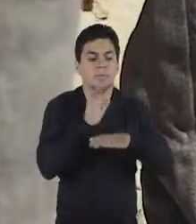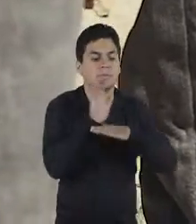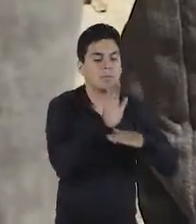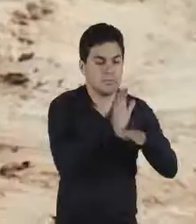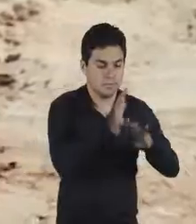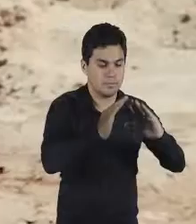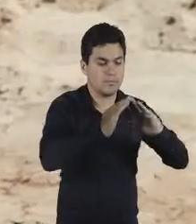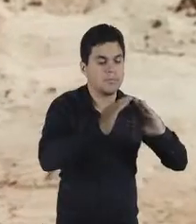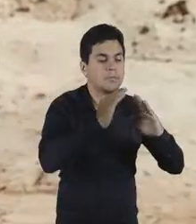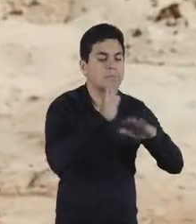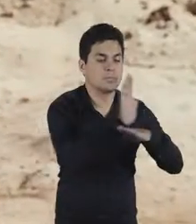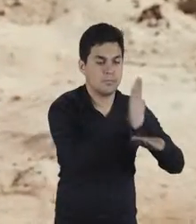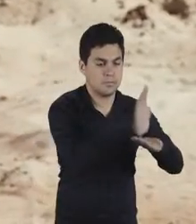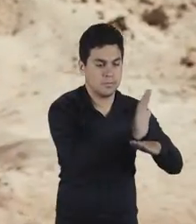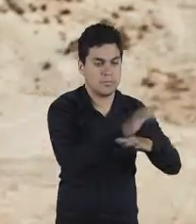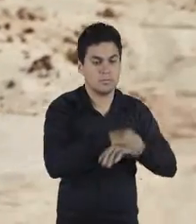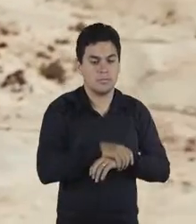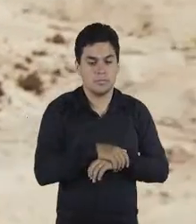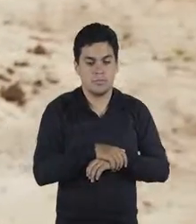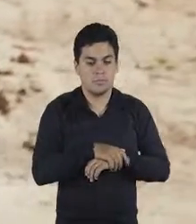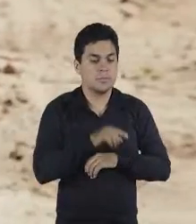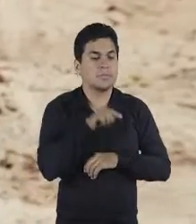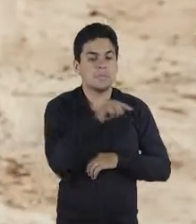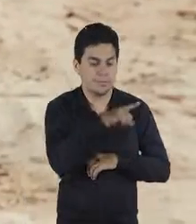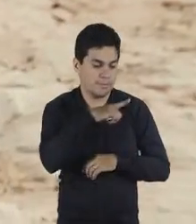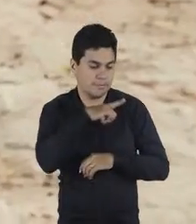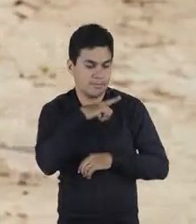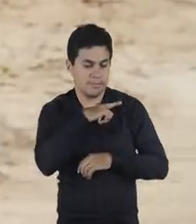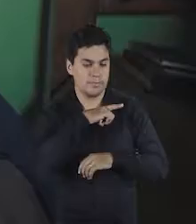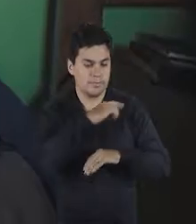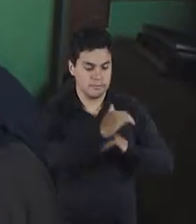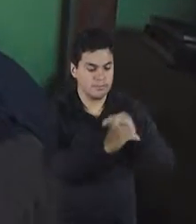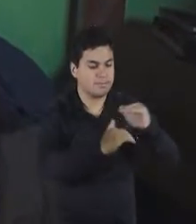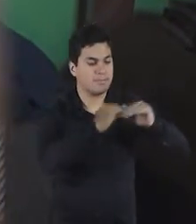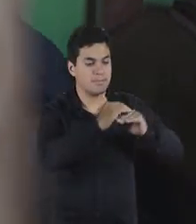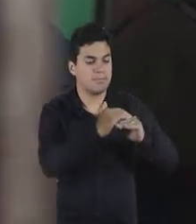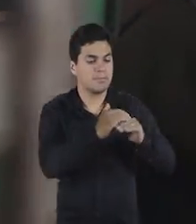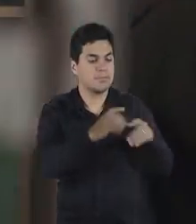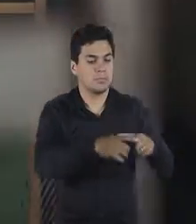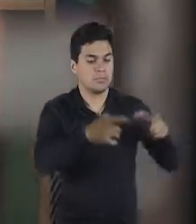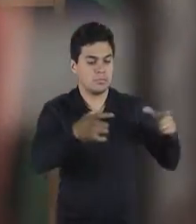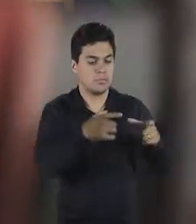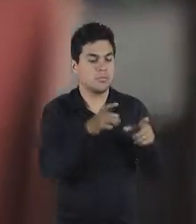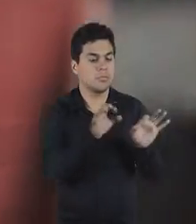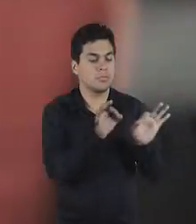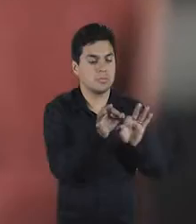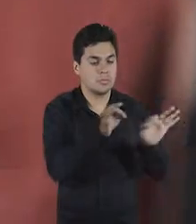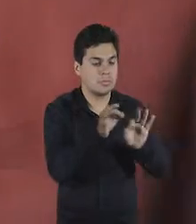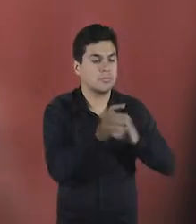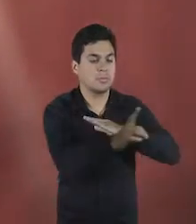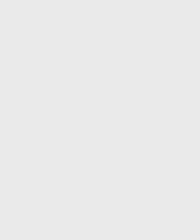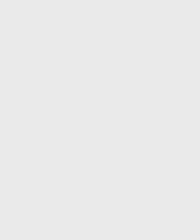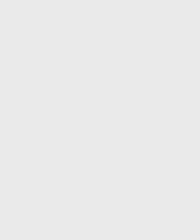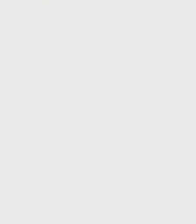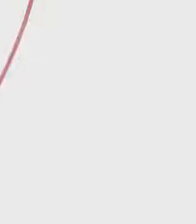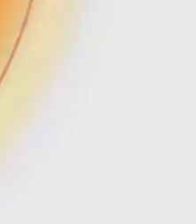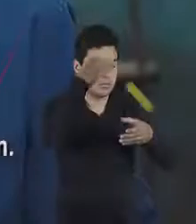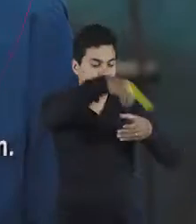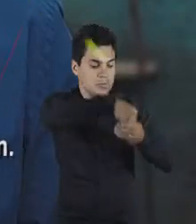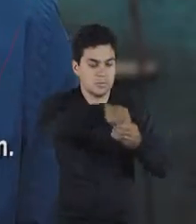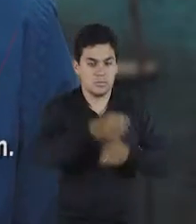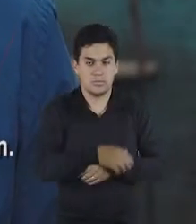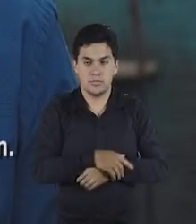apoio às casas de recuperação. Para que elas tenham estrutura capaz de atender as necessidades dos internos.